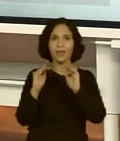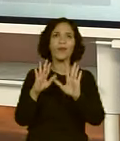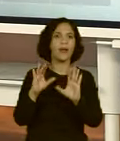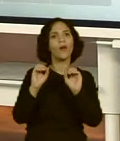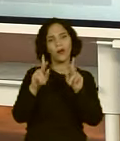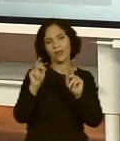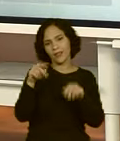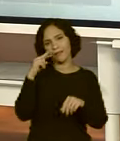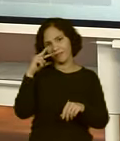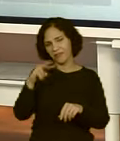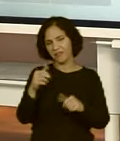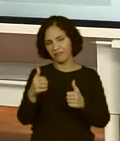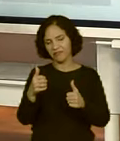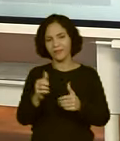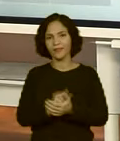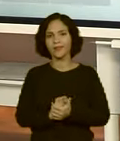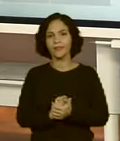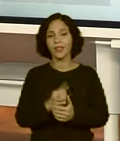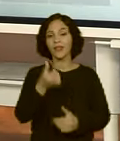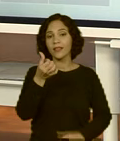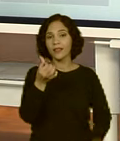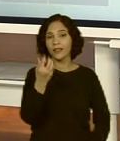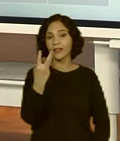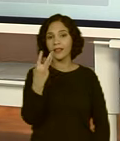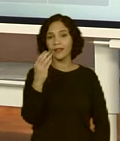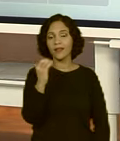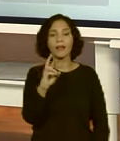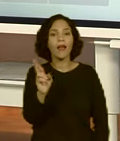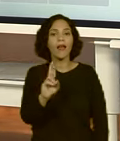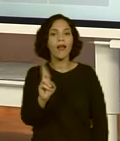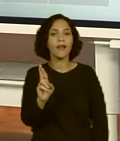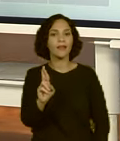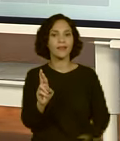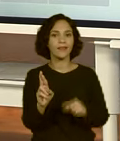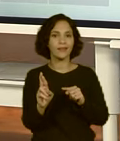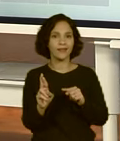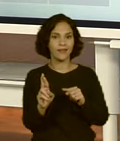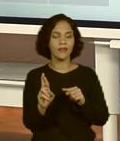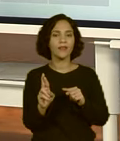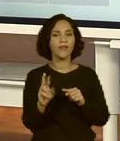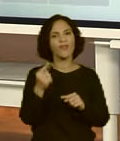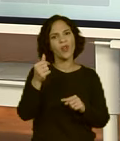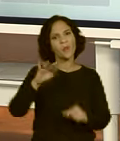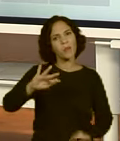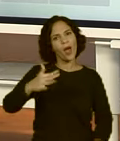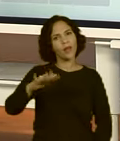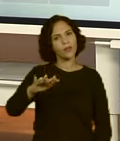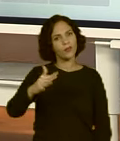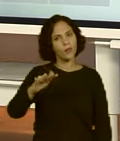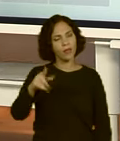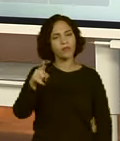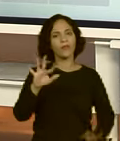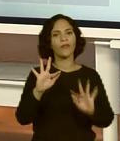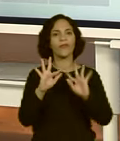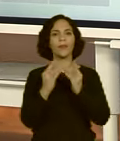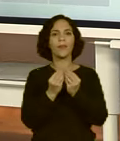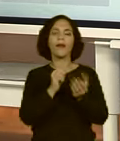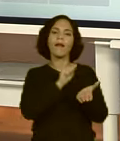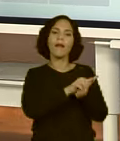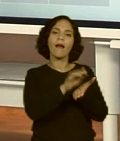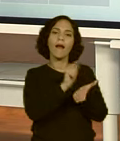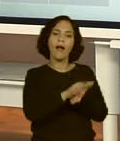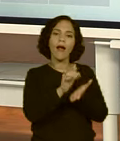da tabela, mas... R$ 630,00 é o valor médio que essa família